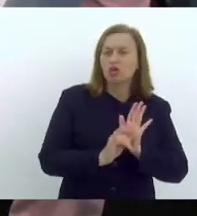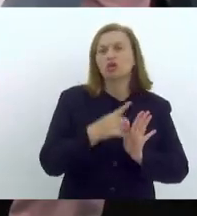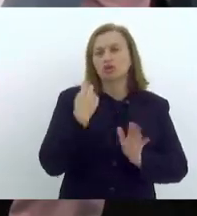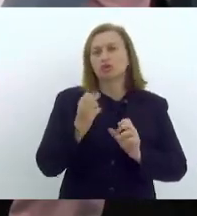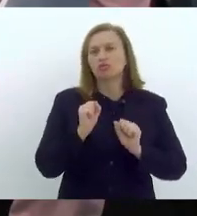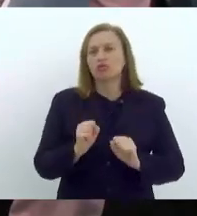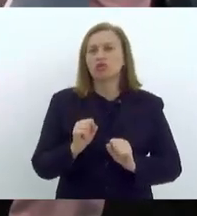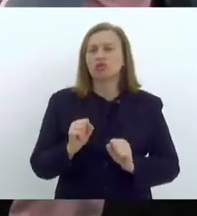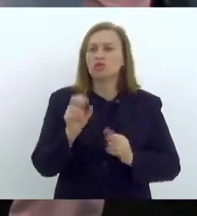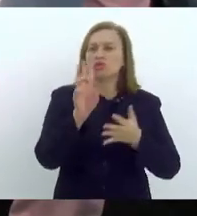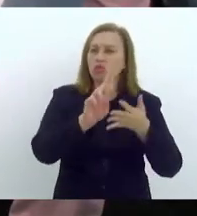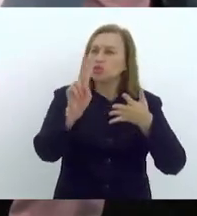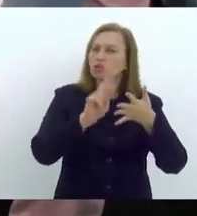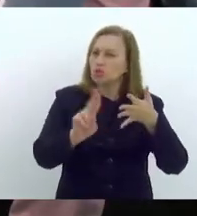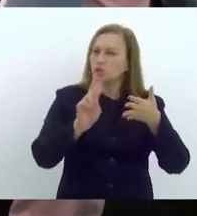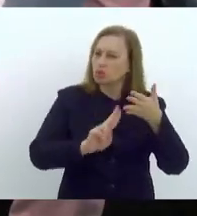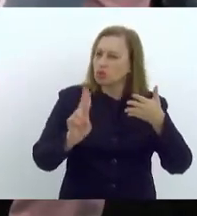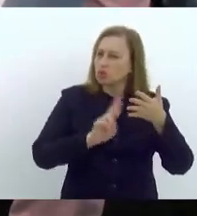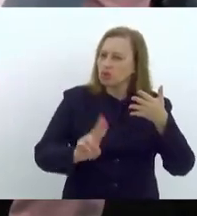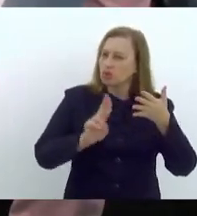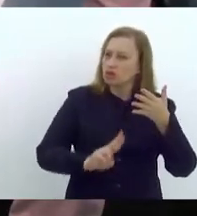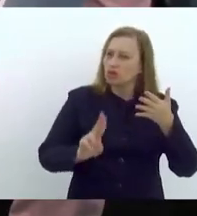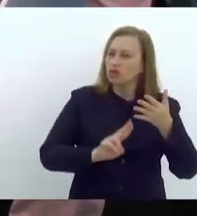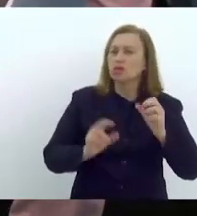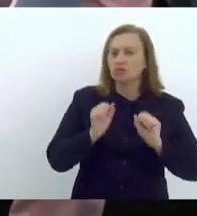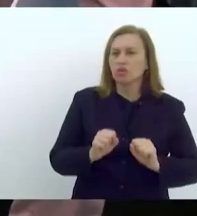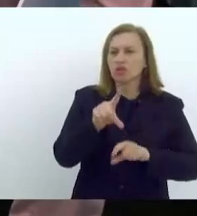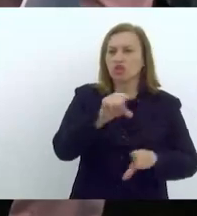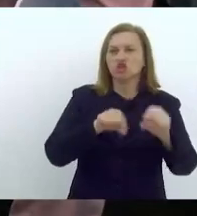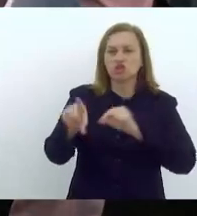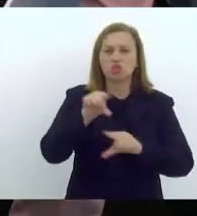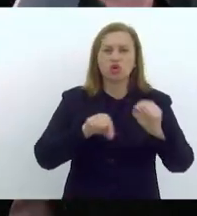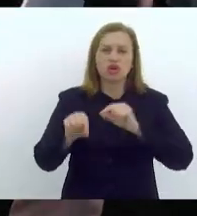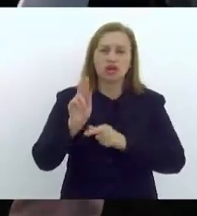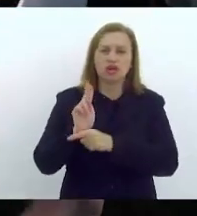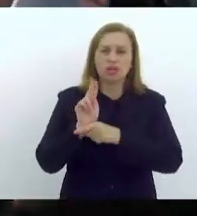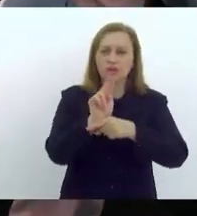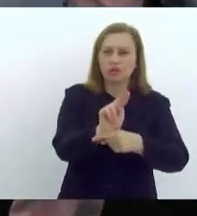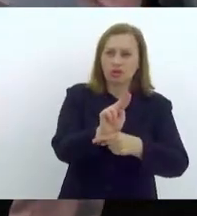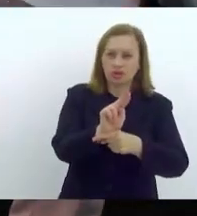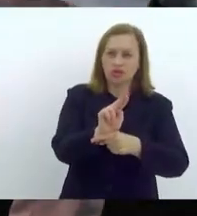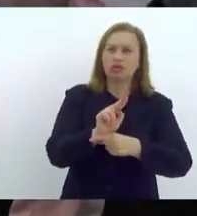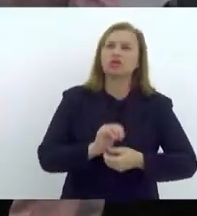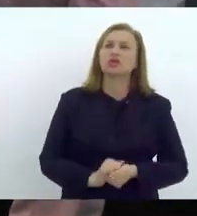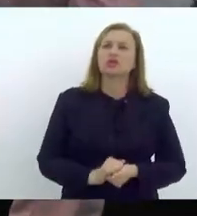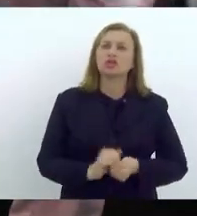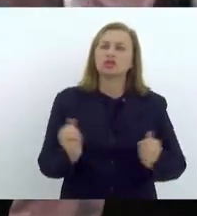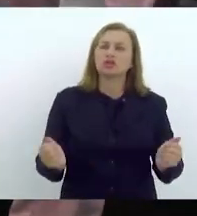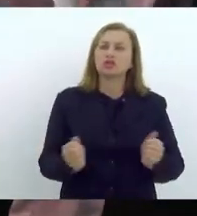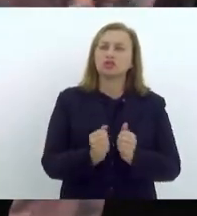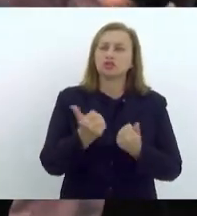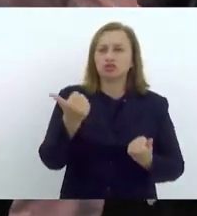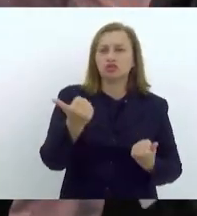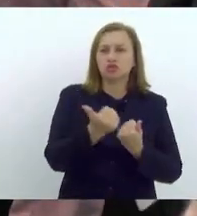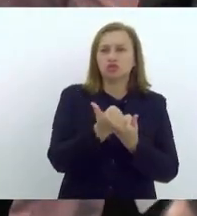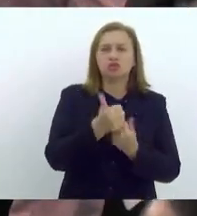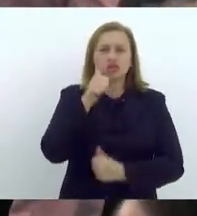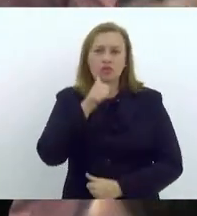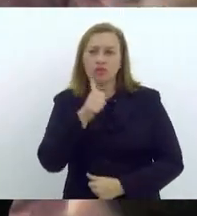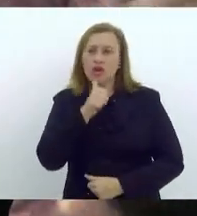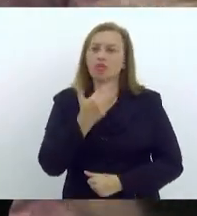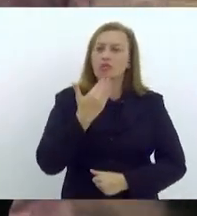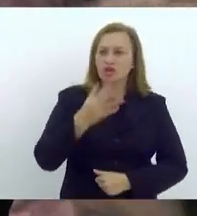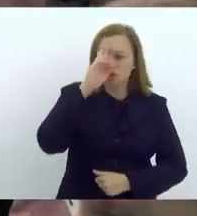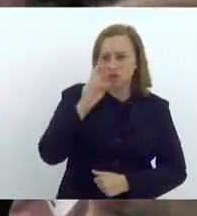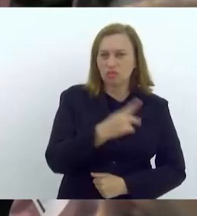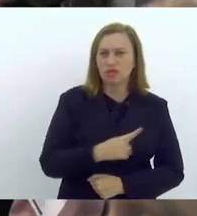possa colocar os nomes e a gente poder fazer a escolha da Procuradora e a Procuradora de Junta da Mulher. Pedir a Vossa Excelência